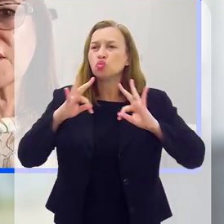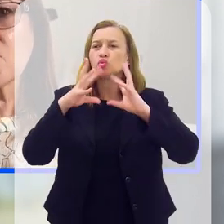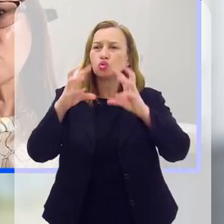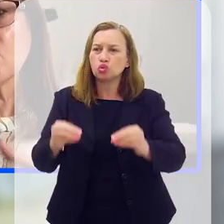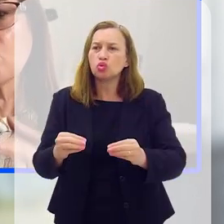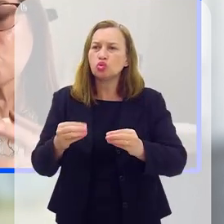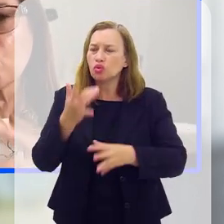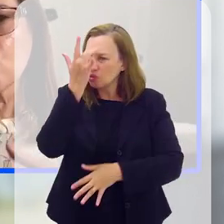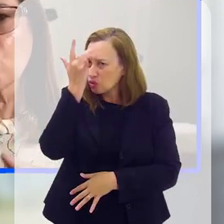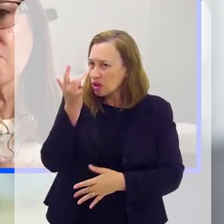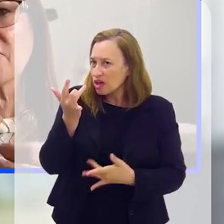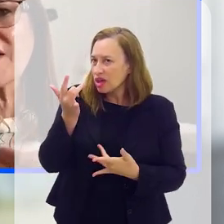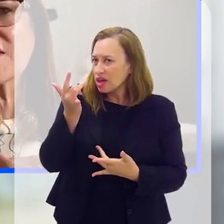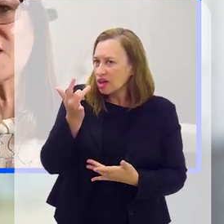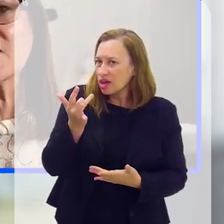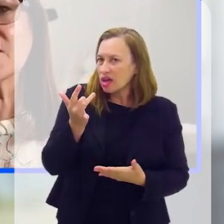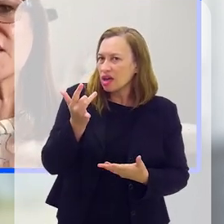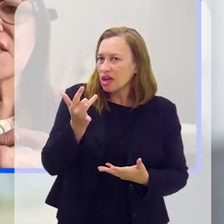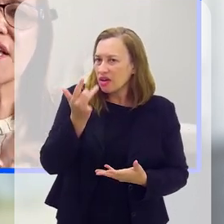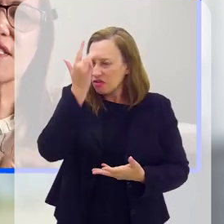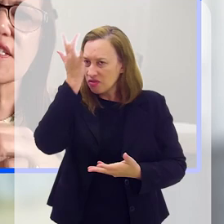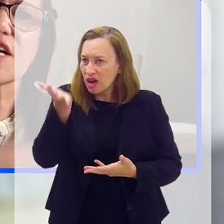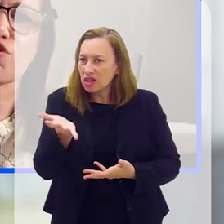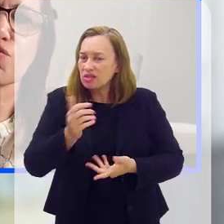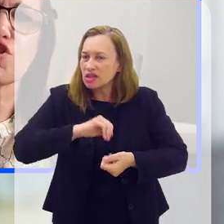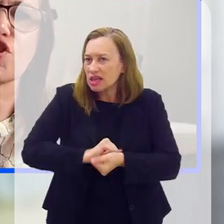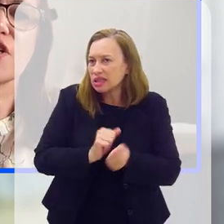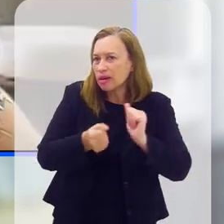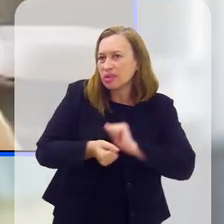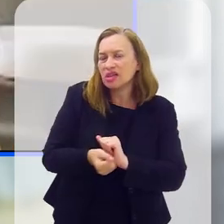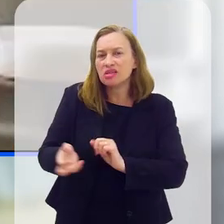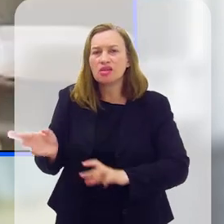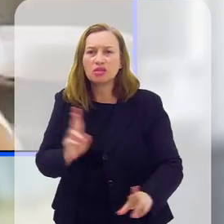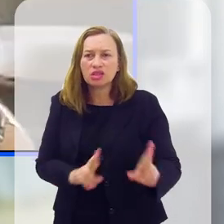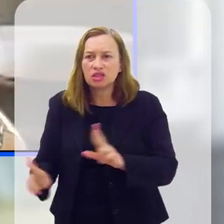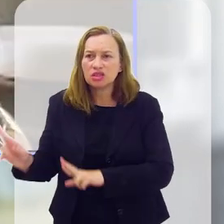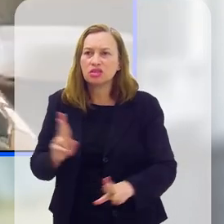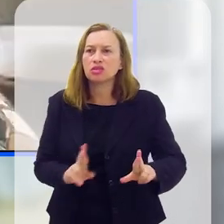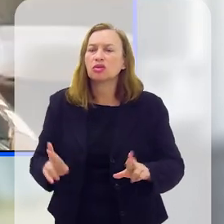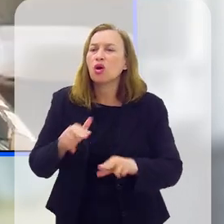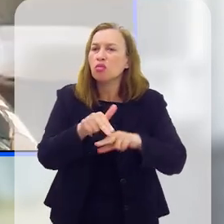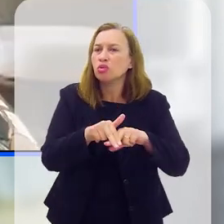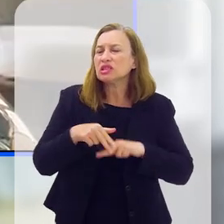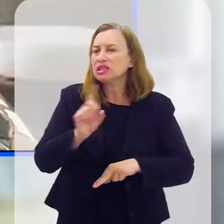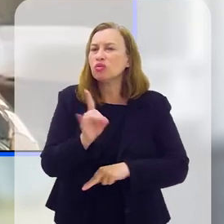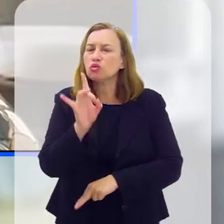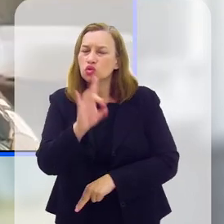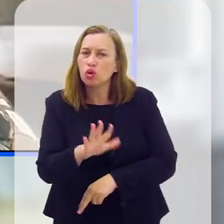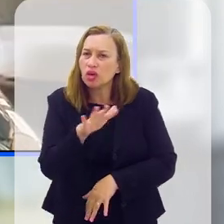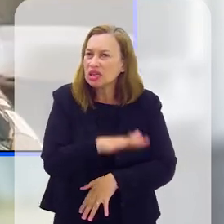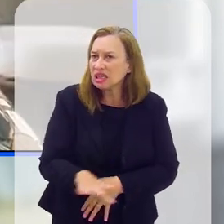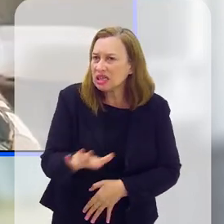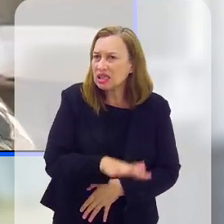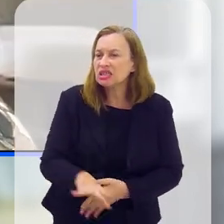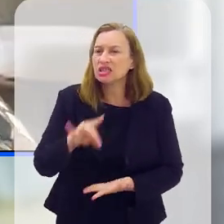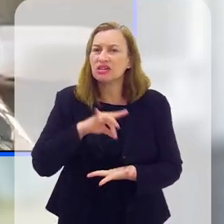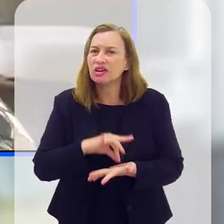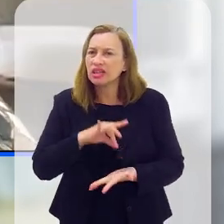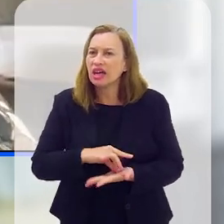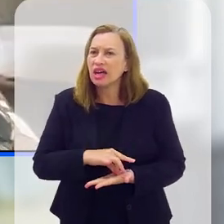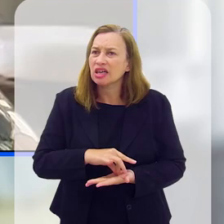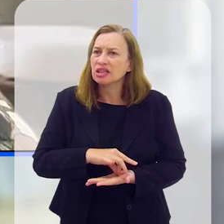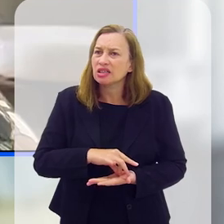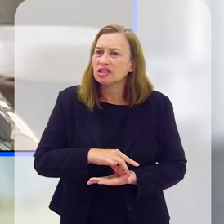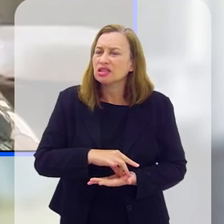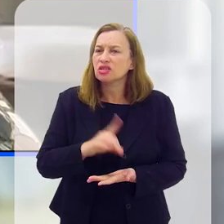Então, isso tudo facilita nesse ajuste das relações. Por isso que não só crianças,